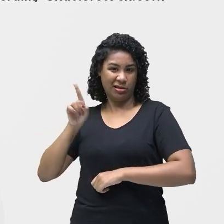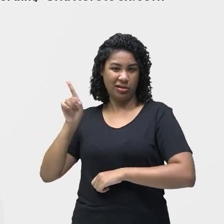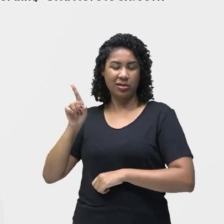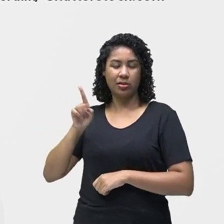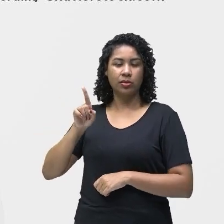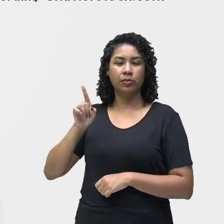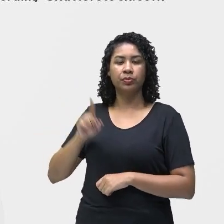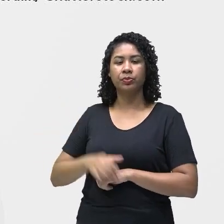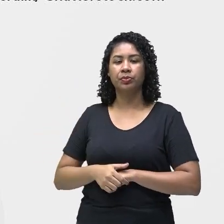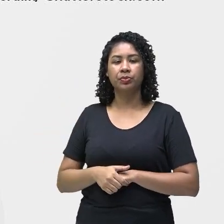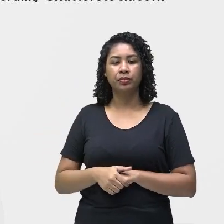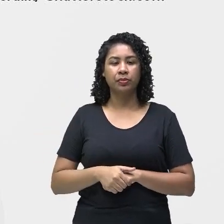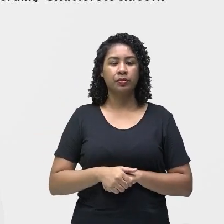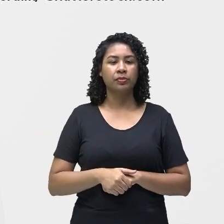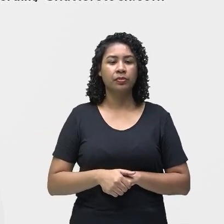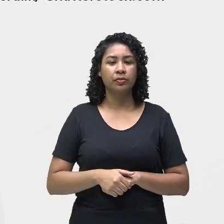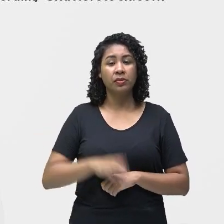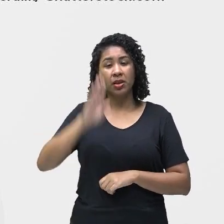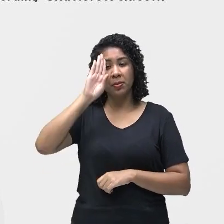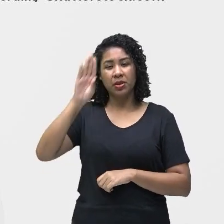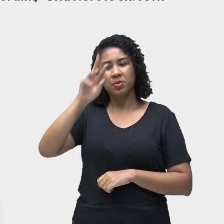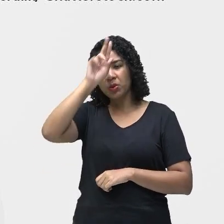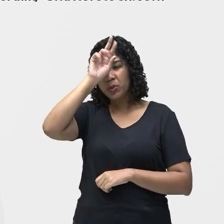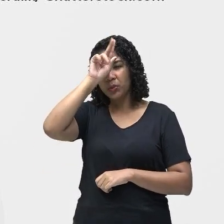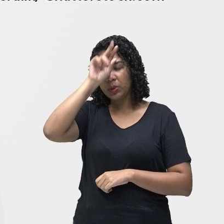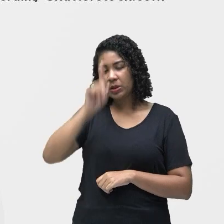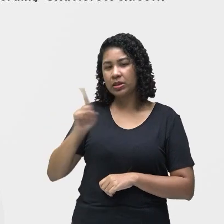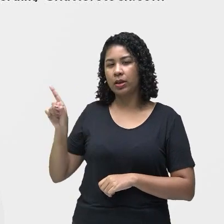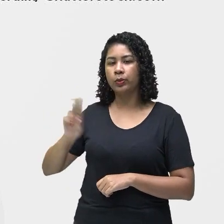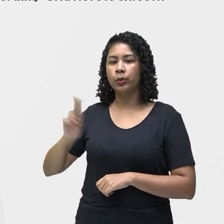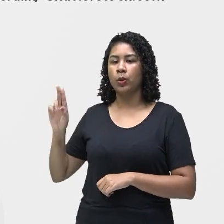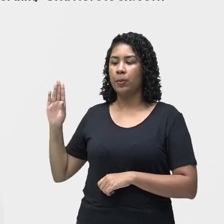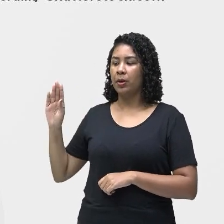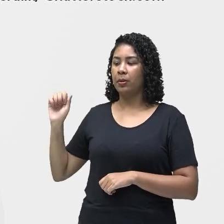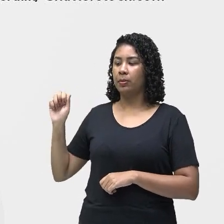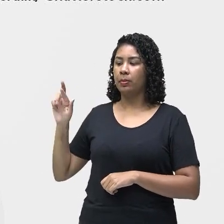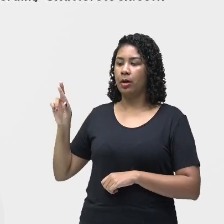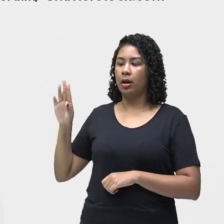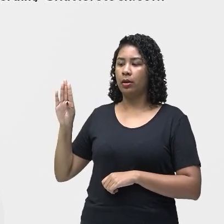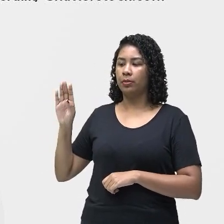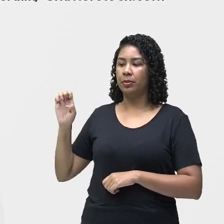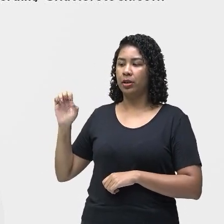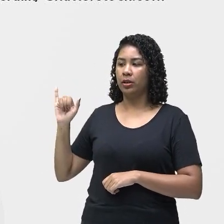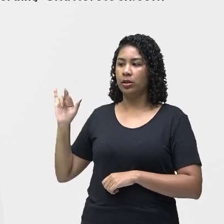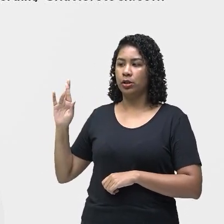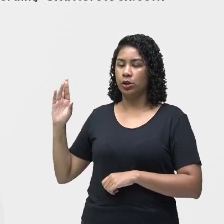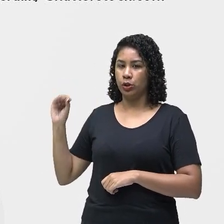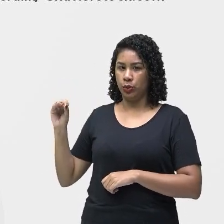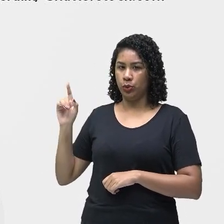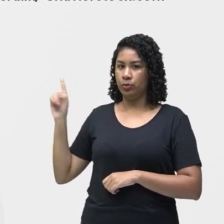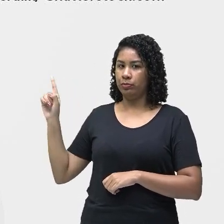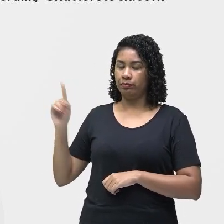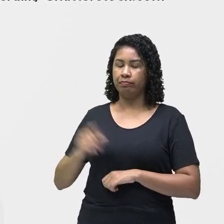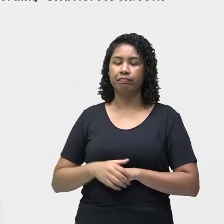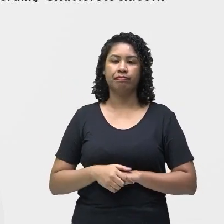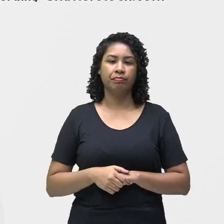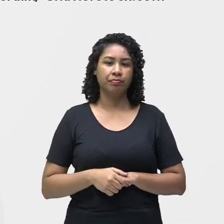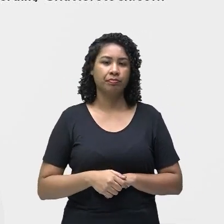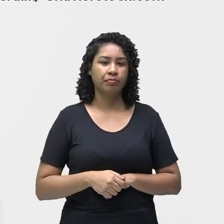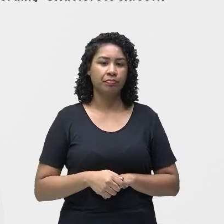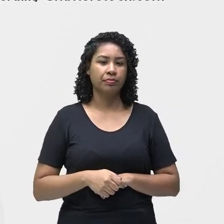principalmente através de um inseto barbeiro. O agente causador é um protozoário